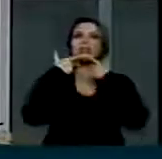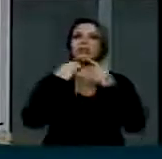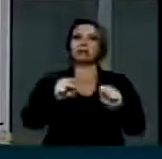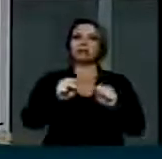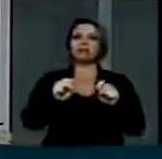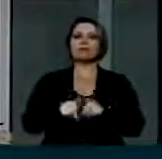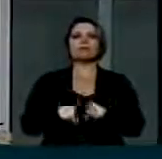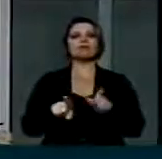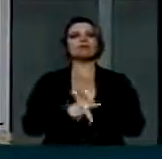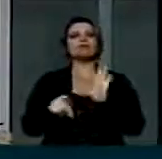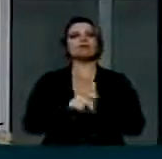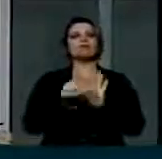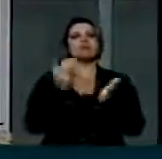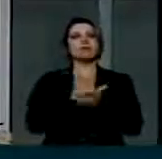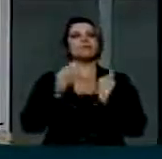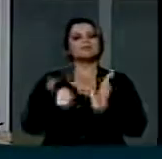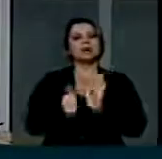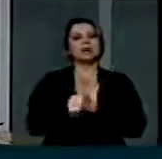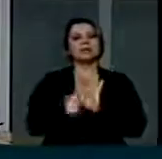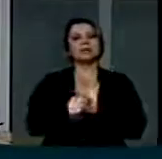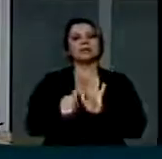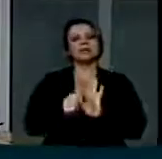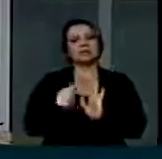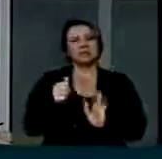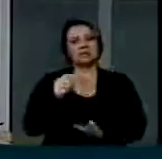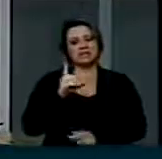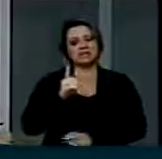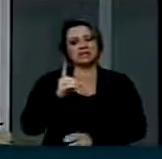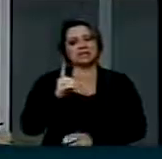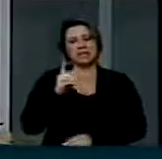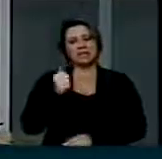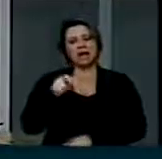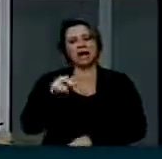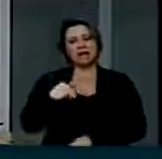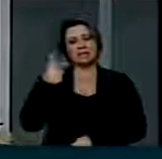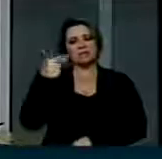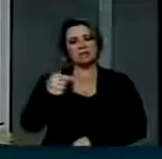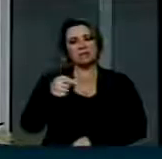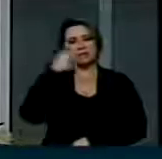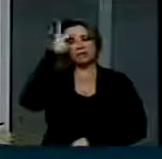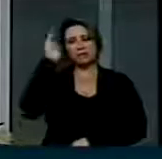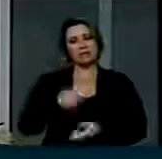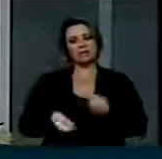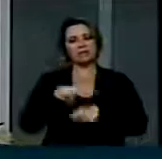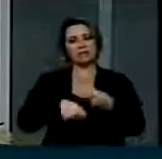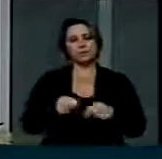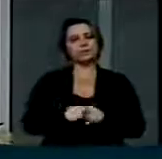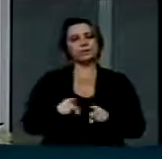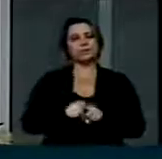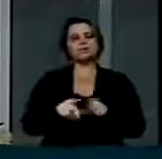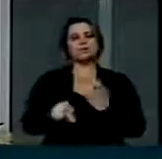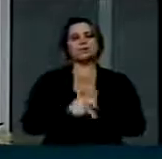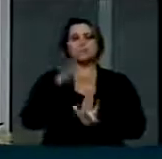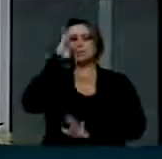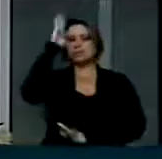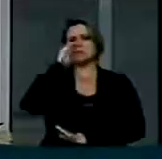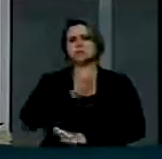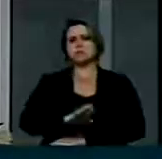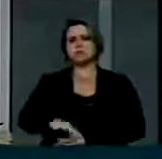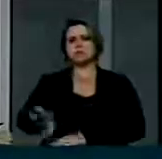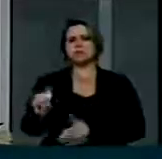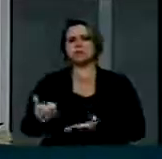o combate ao tráfico de armas, drogas, pessoas e a prostituição, principalmente a de crianças e